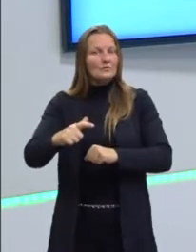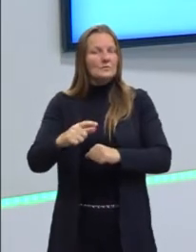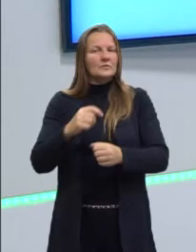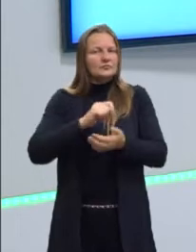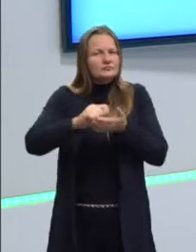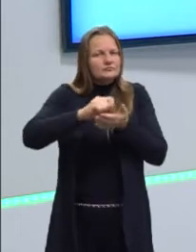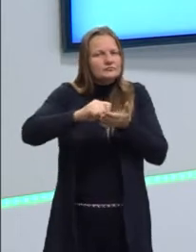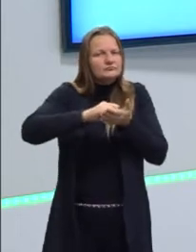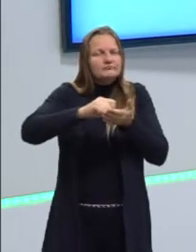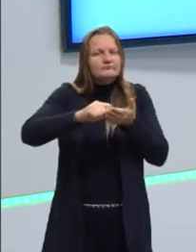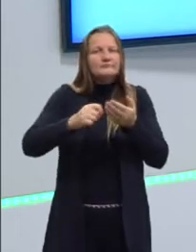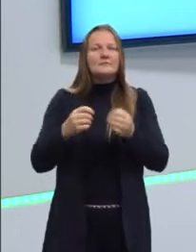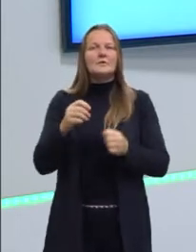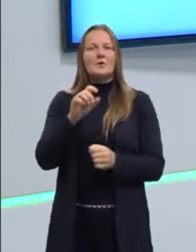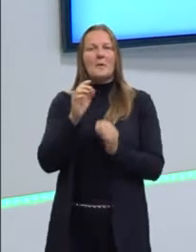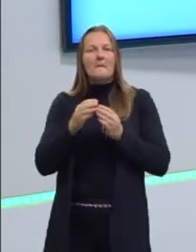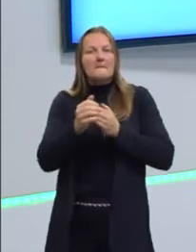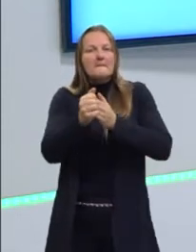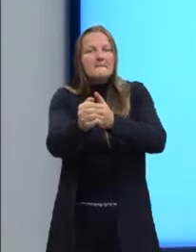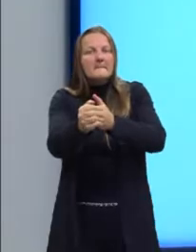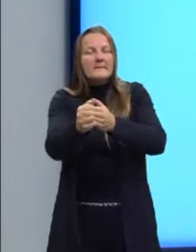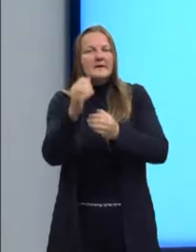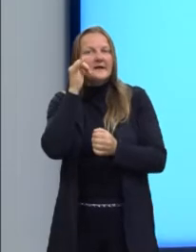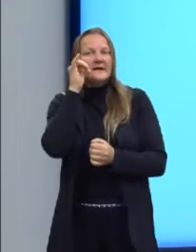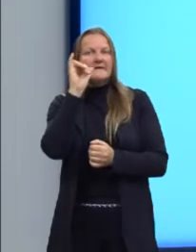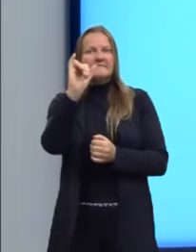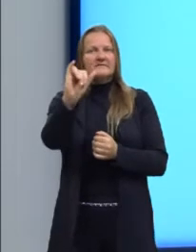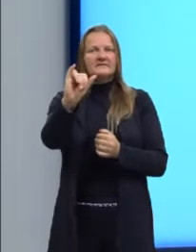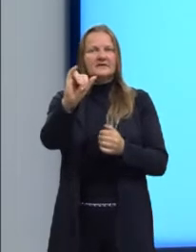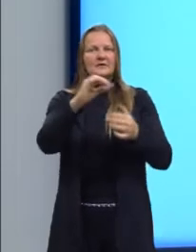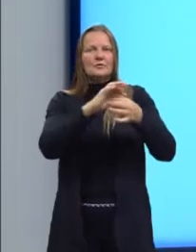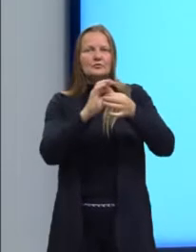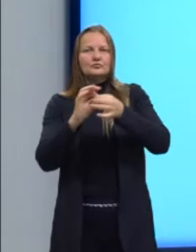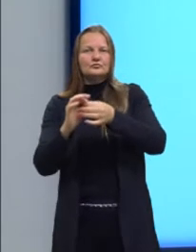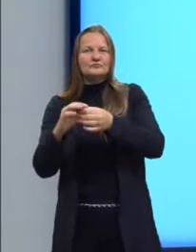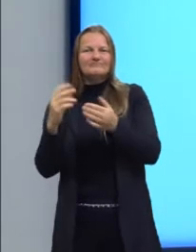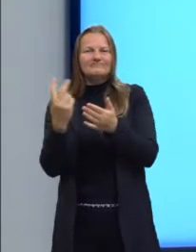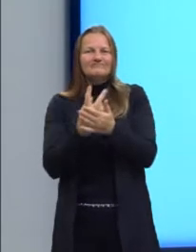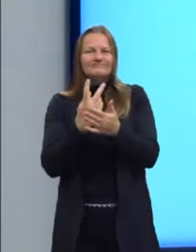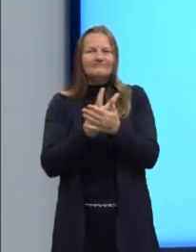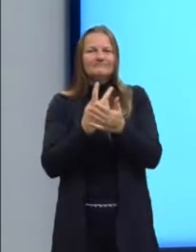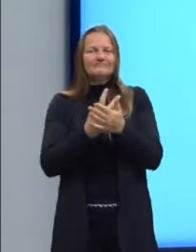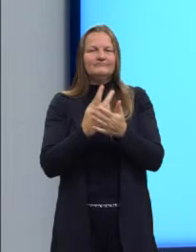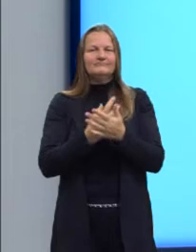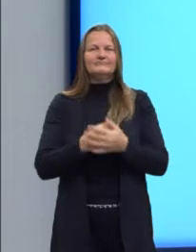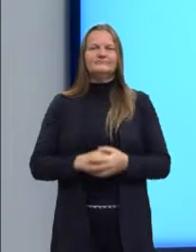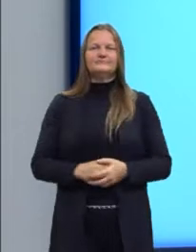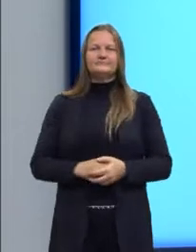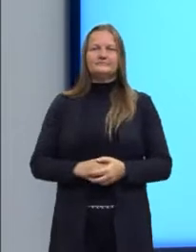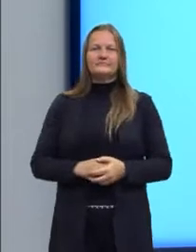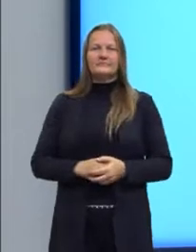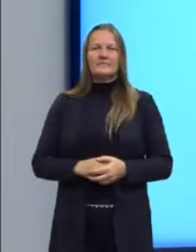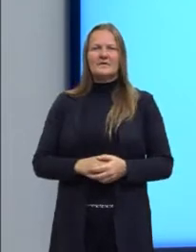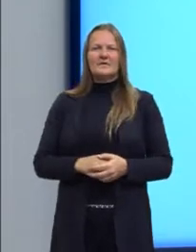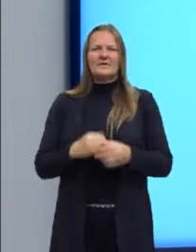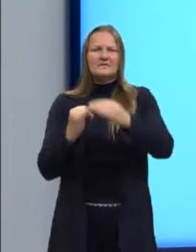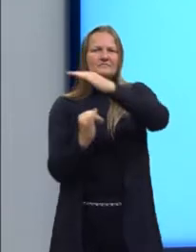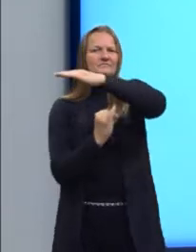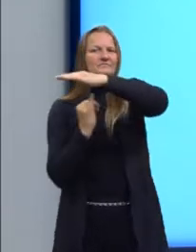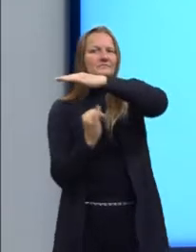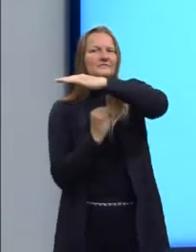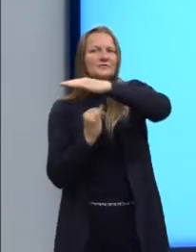direciona o participante a evitar os traços de coloquialismo, linguagem informal,